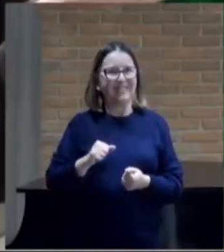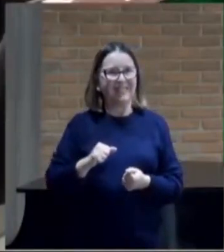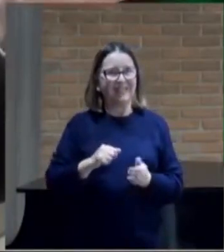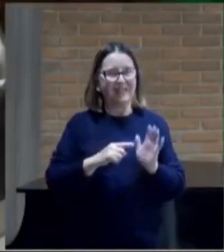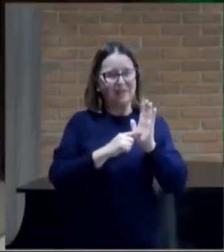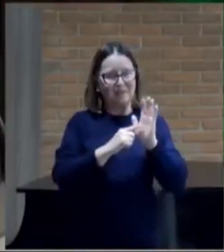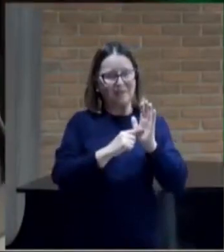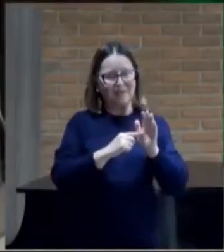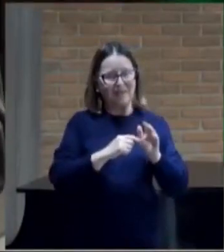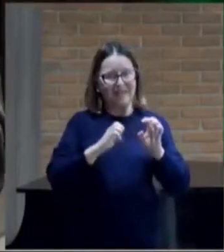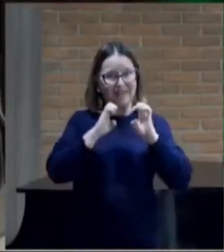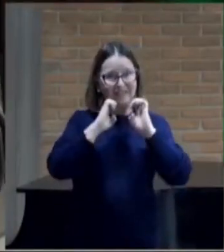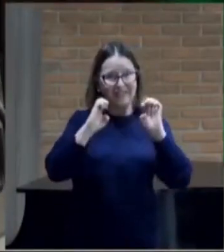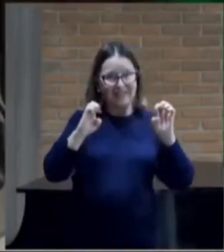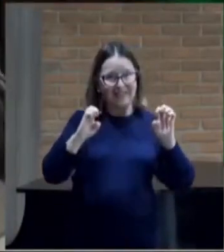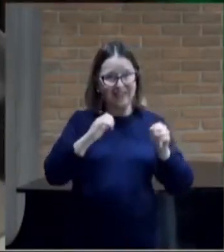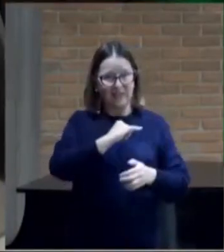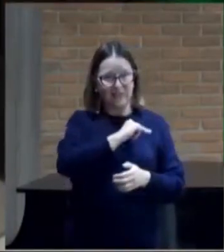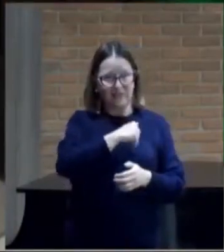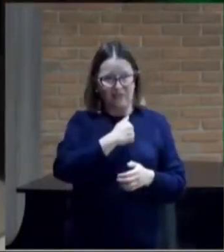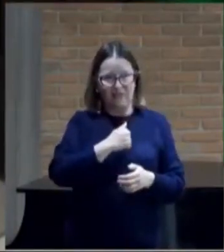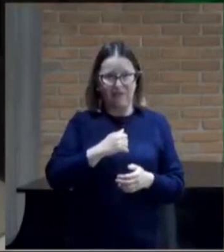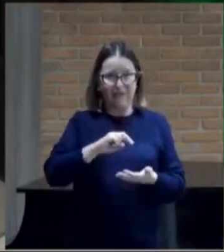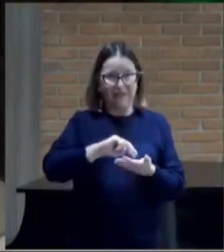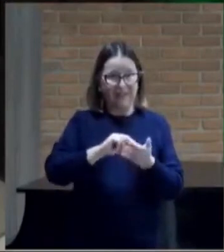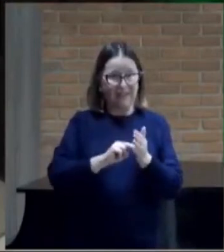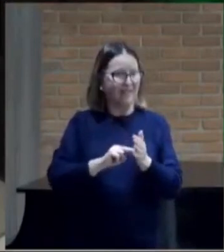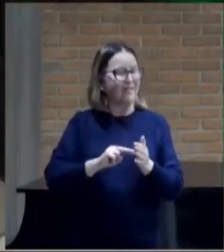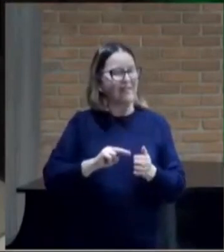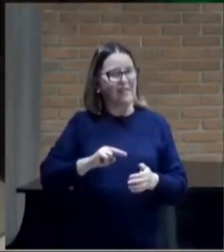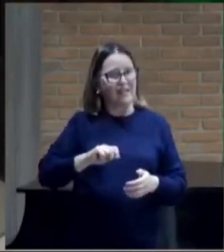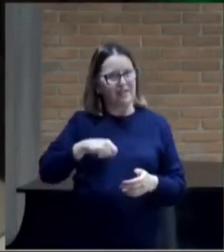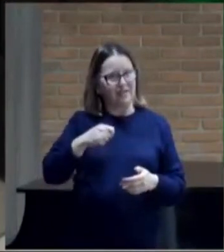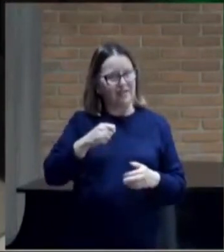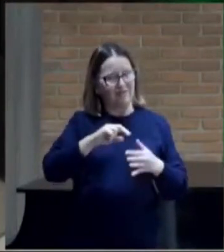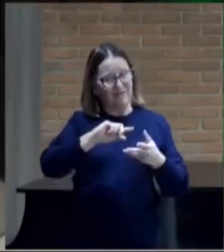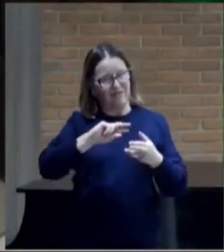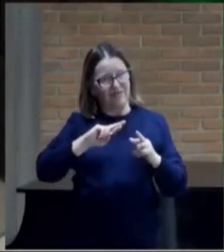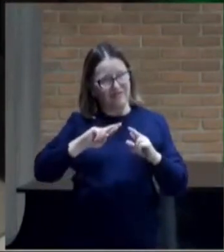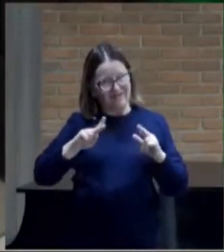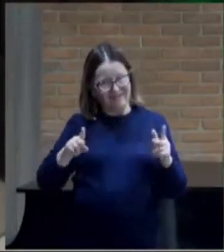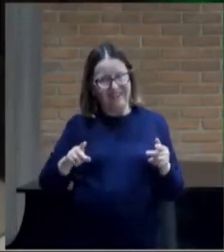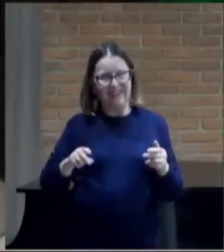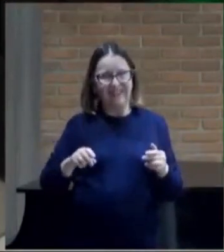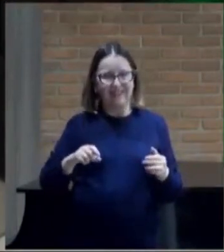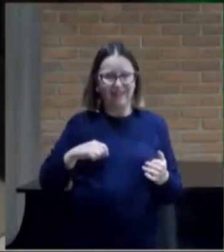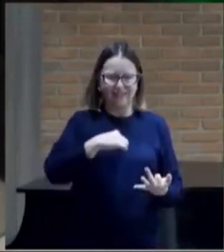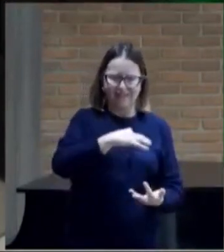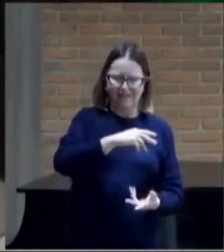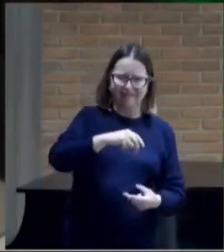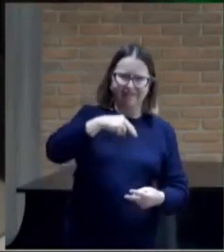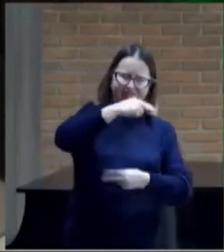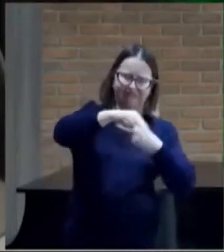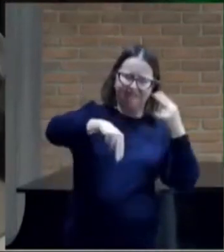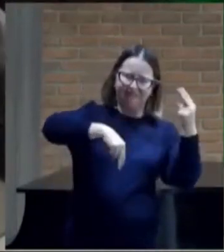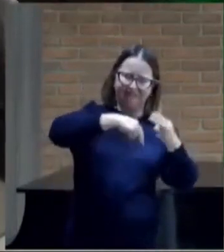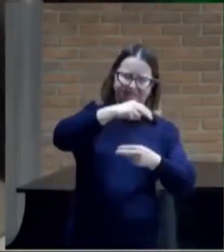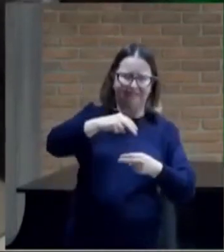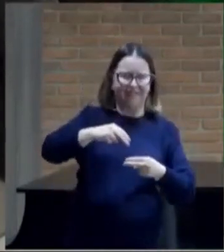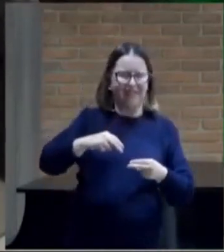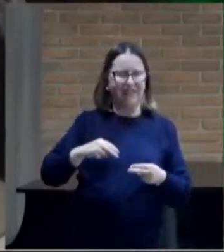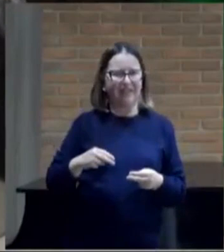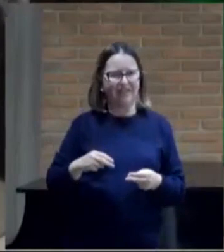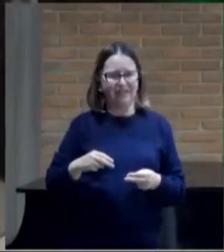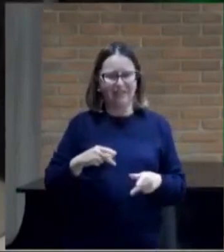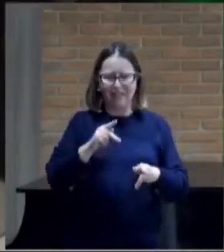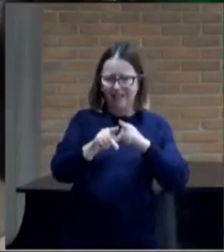dez mundos. O universo, a terra, as multidões, os judeus, os judeus,